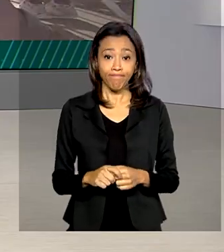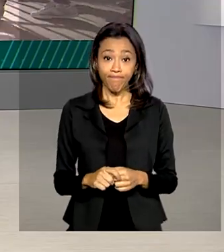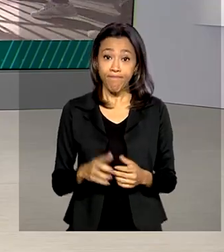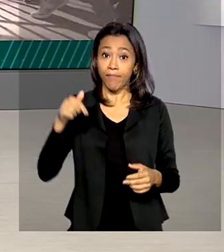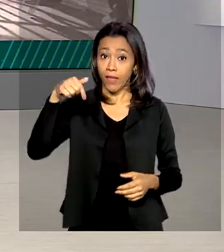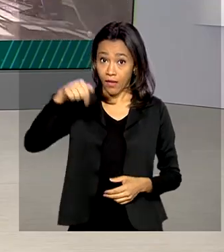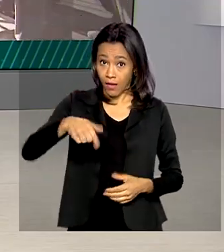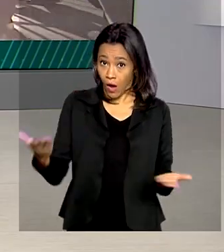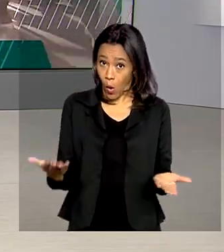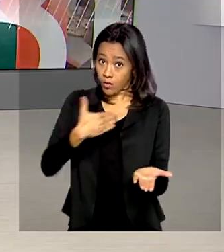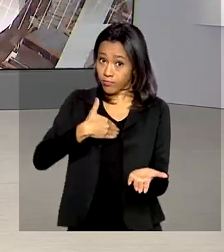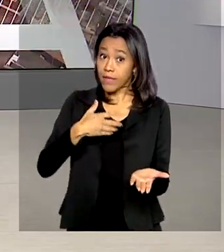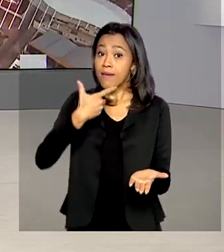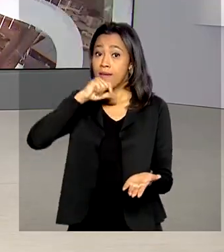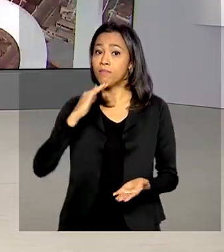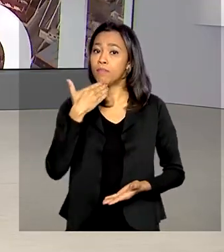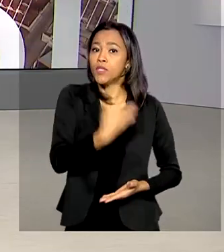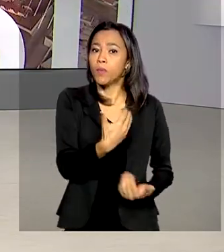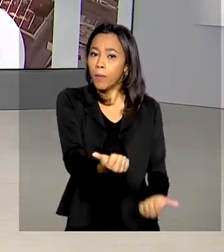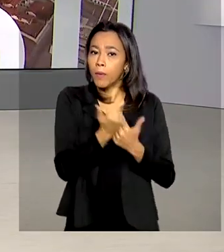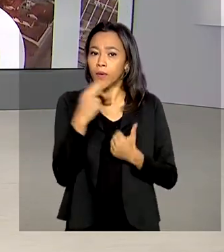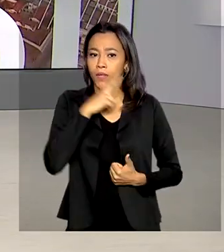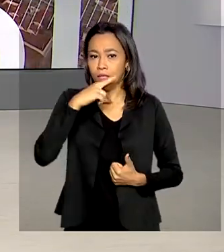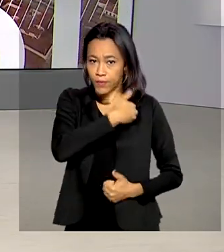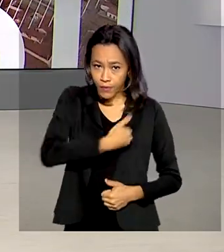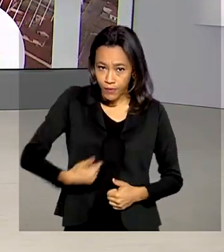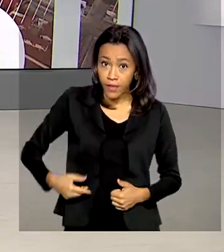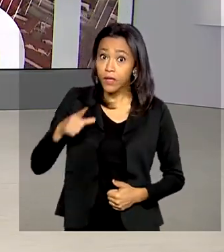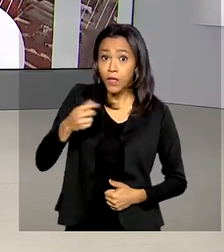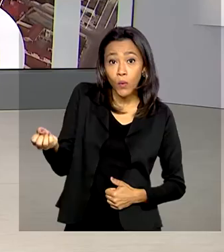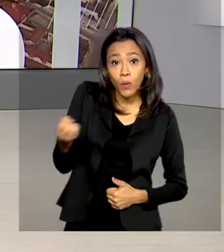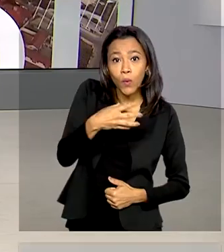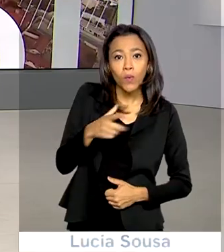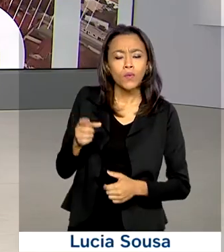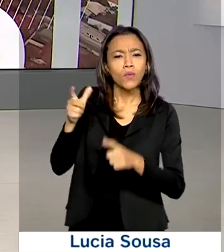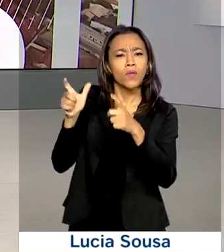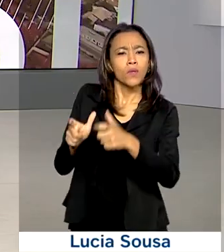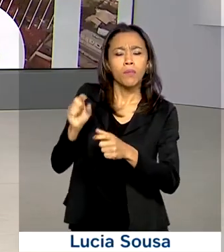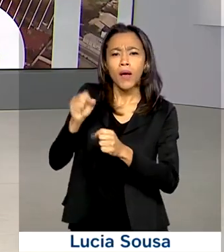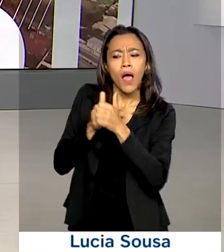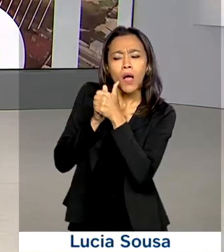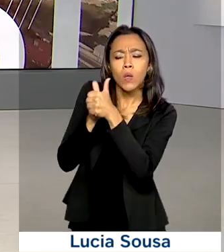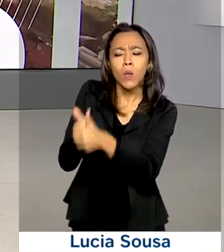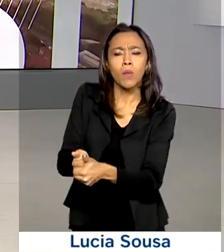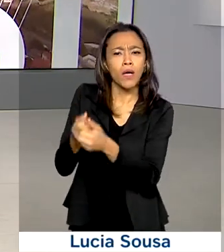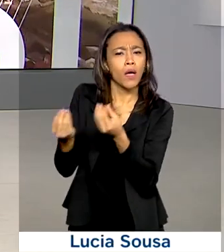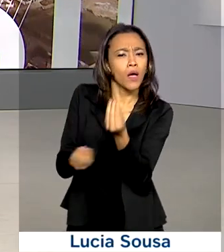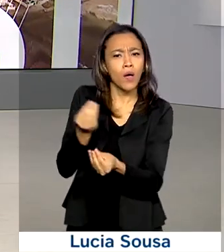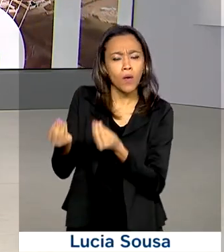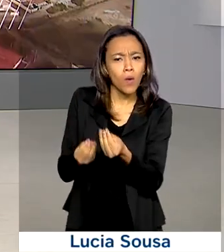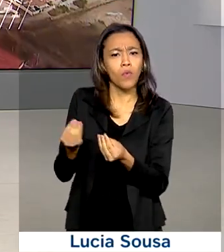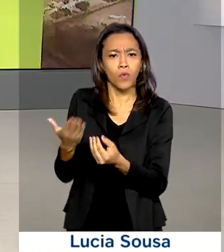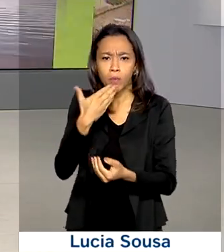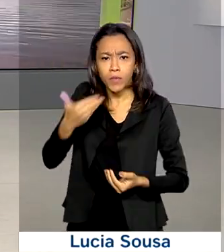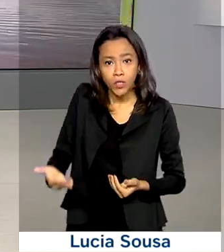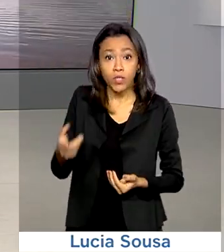A partir de agora, quem solicitou o auxílio emergencial tem um novo canal para acompanhar a situação do pedido. O Ministério da